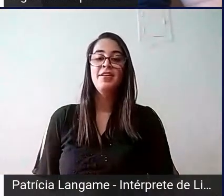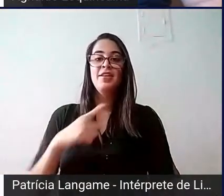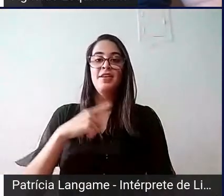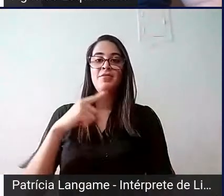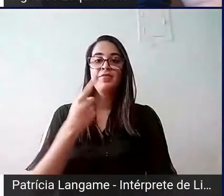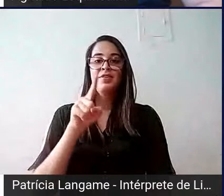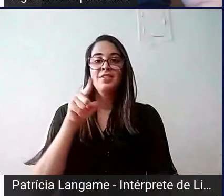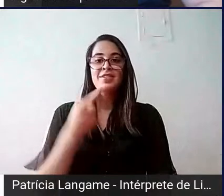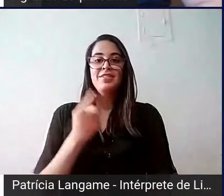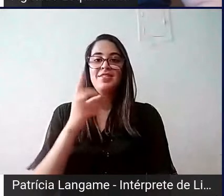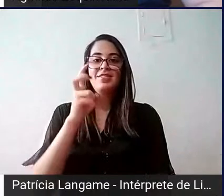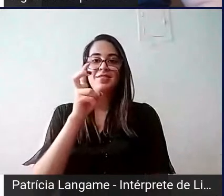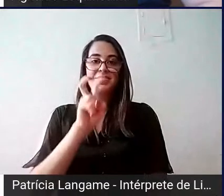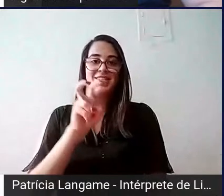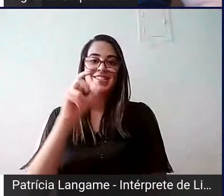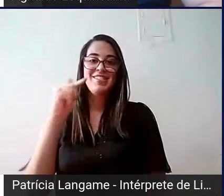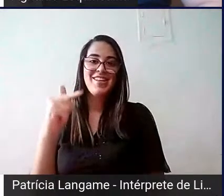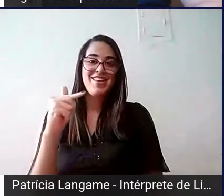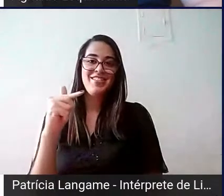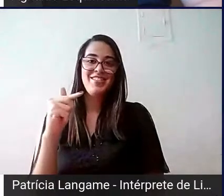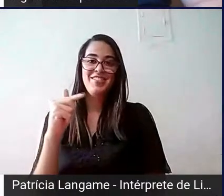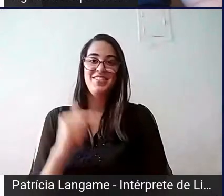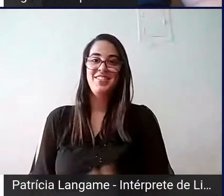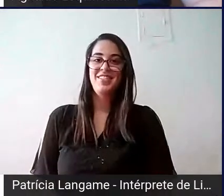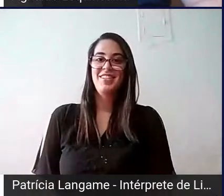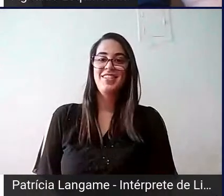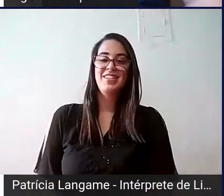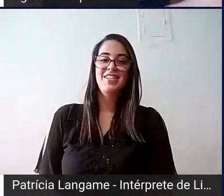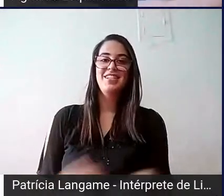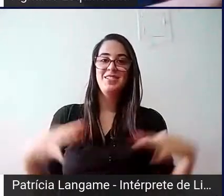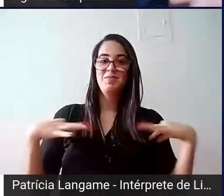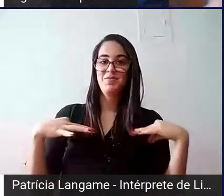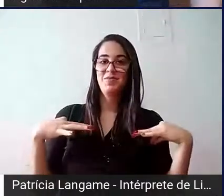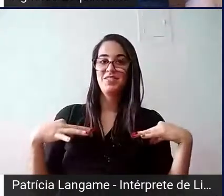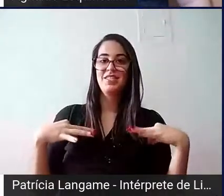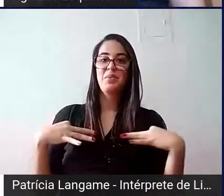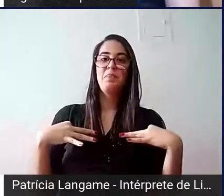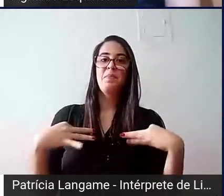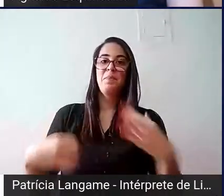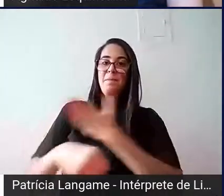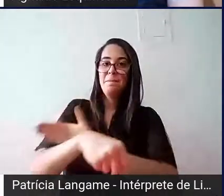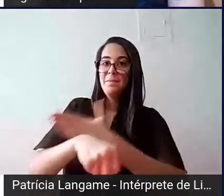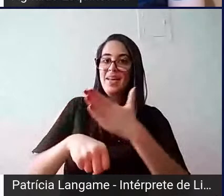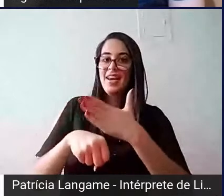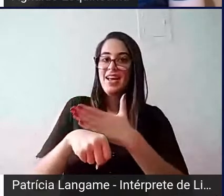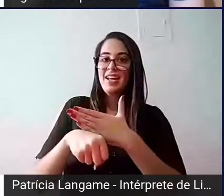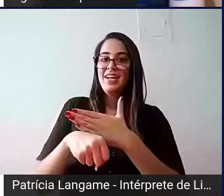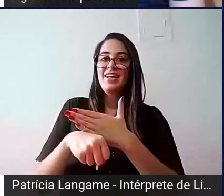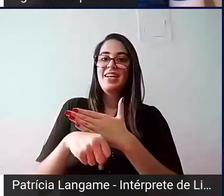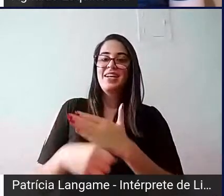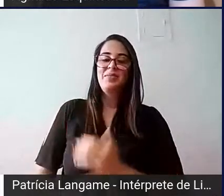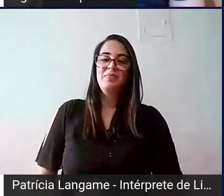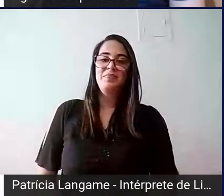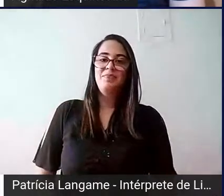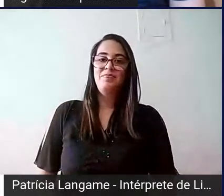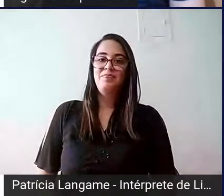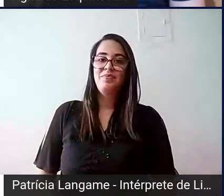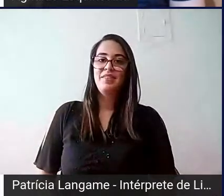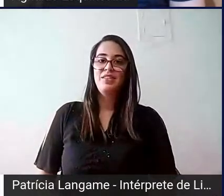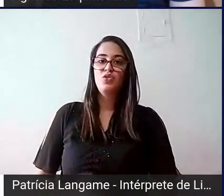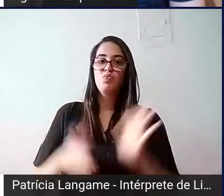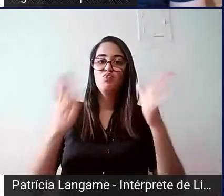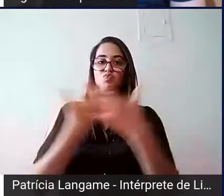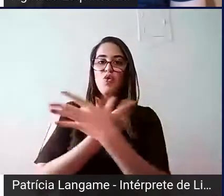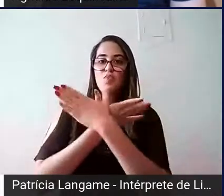,58m, acho que estou diminuindo, estou vestindo uma blusa branca, com estampas de borboletas,